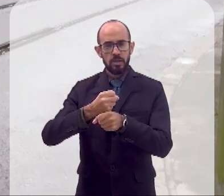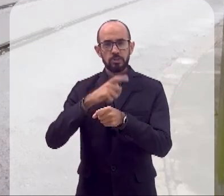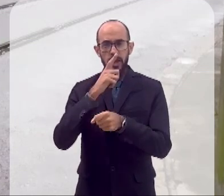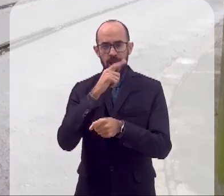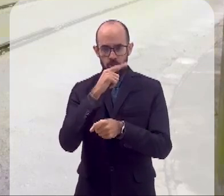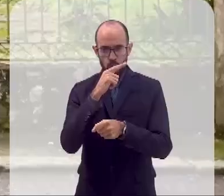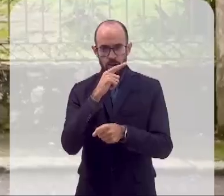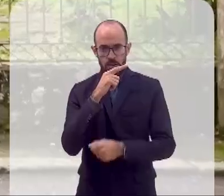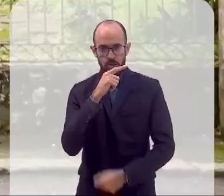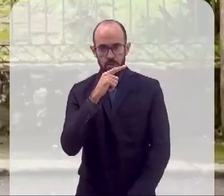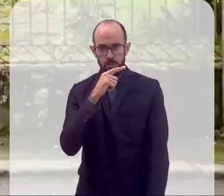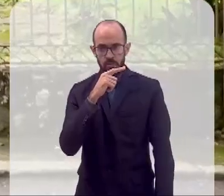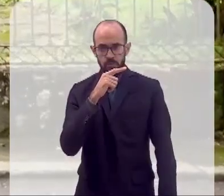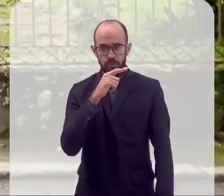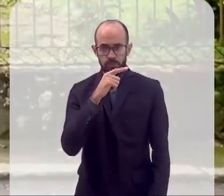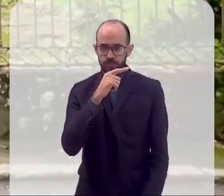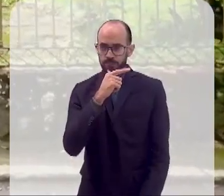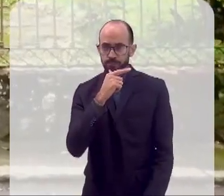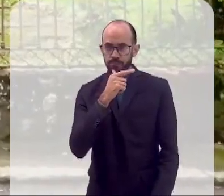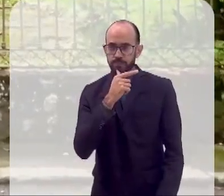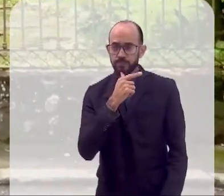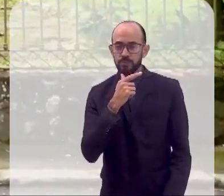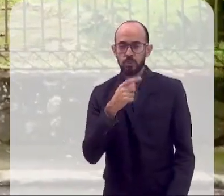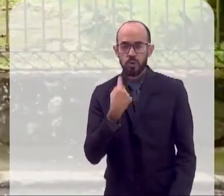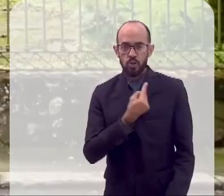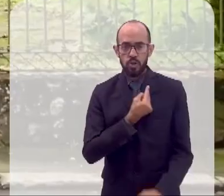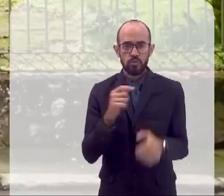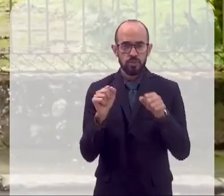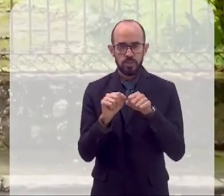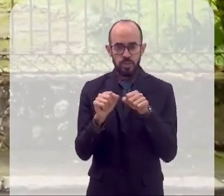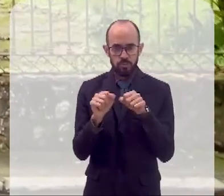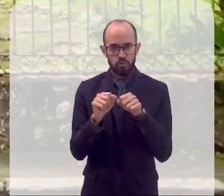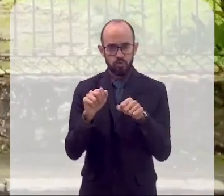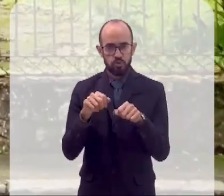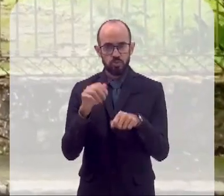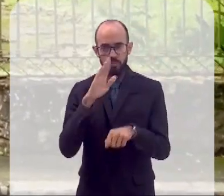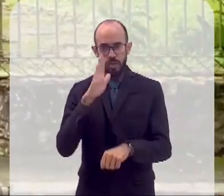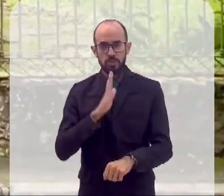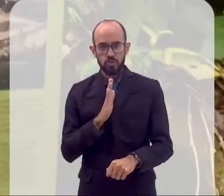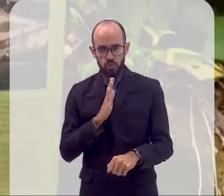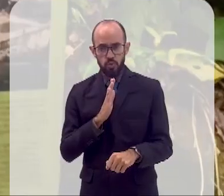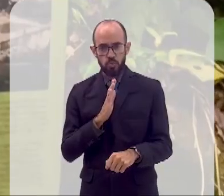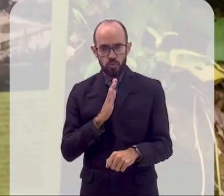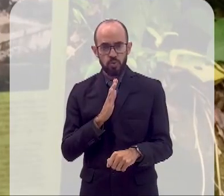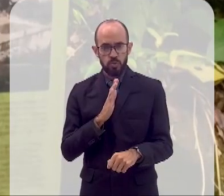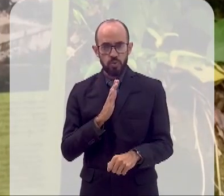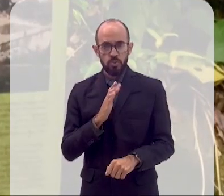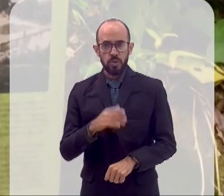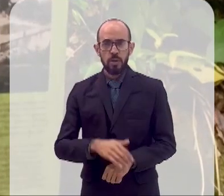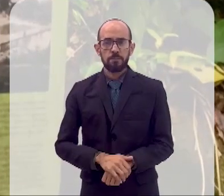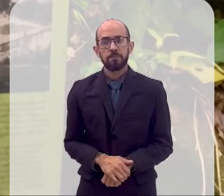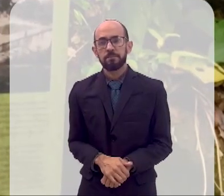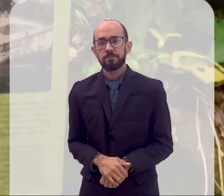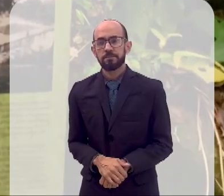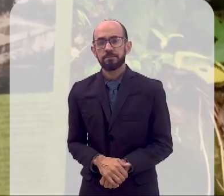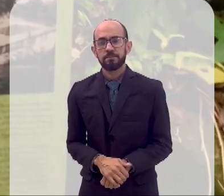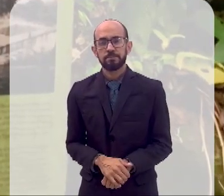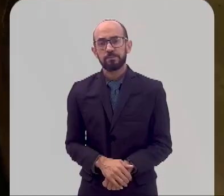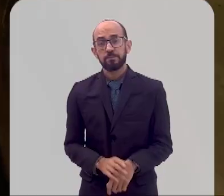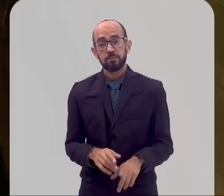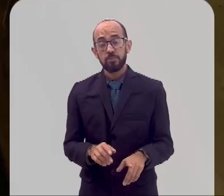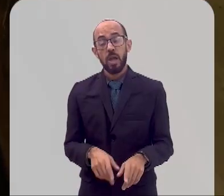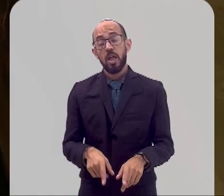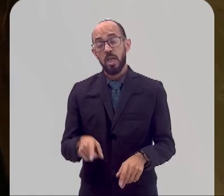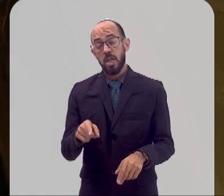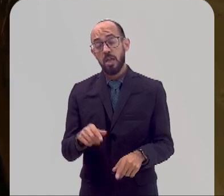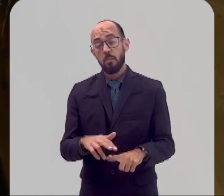uma não, foi a primeira grande obra hídrica que nós tivemos no país, na cidade do Rio de Janeiro, no país como um todo. E